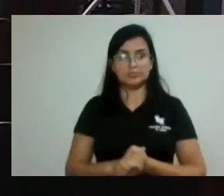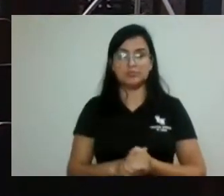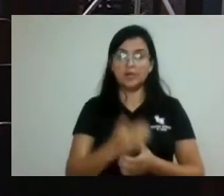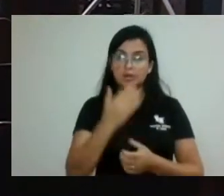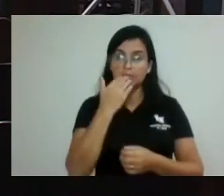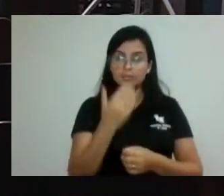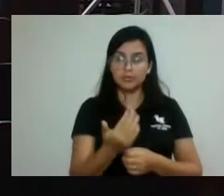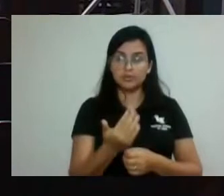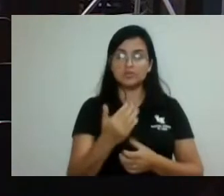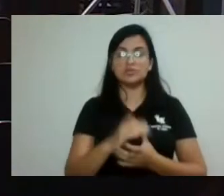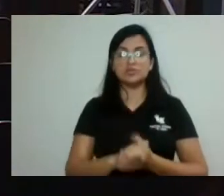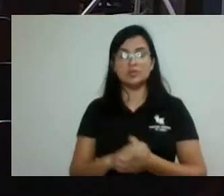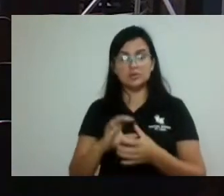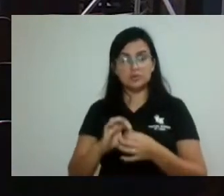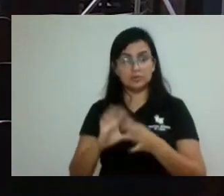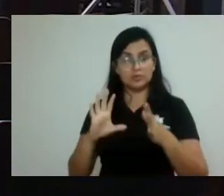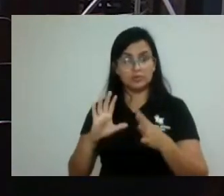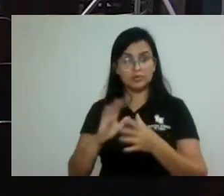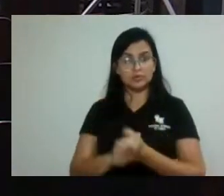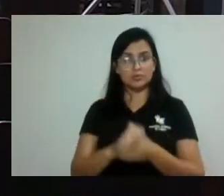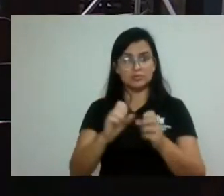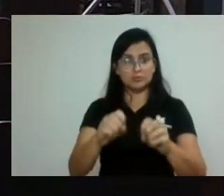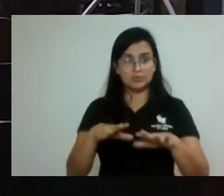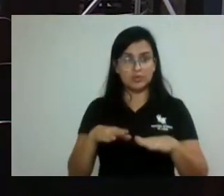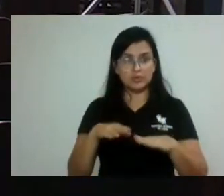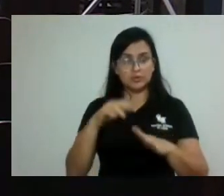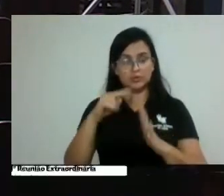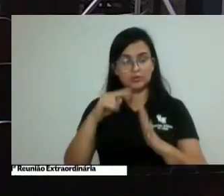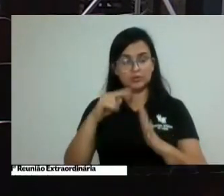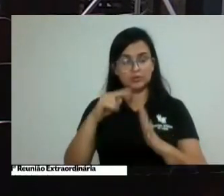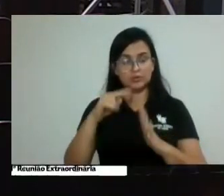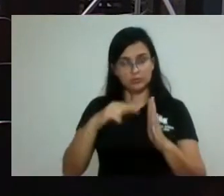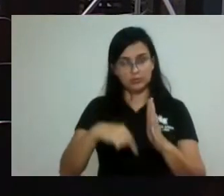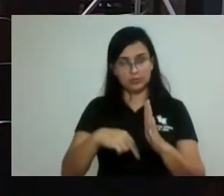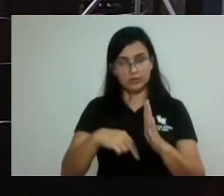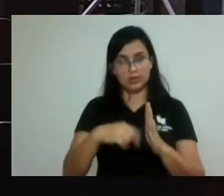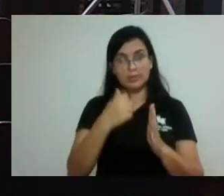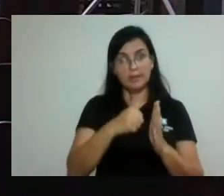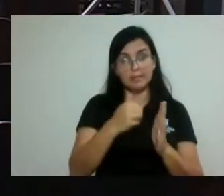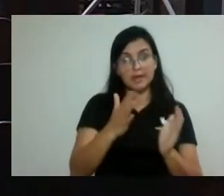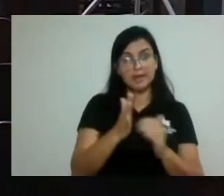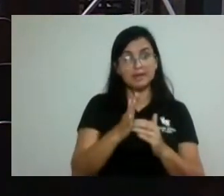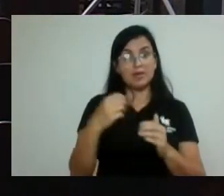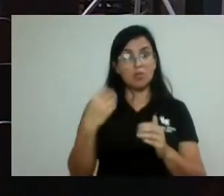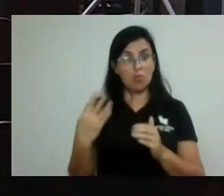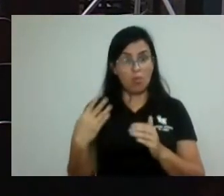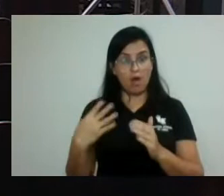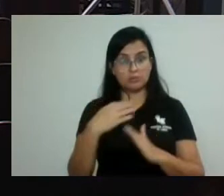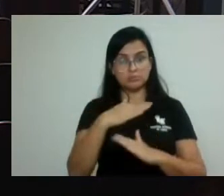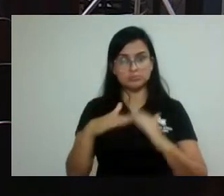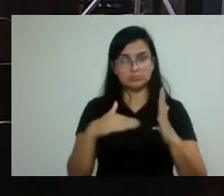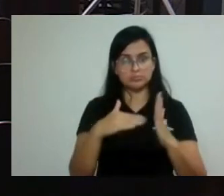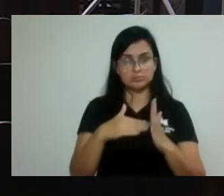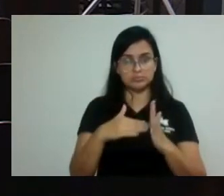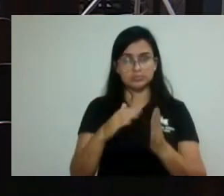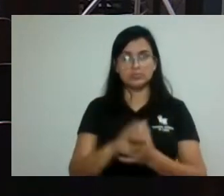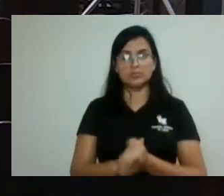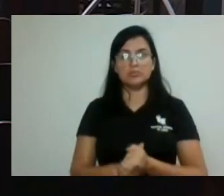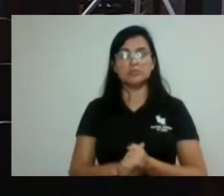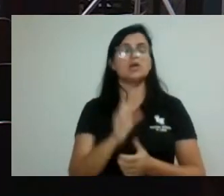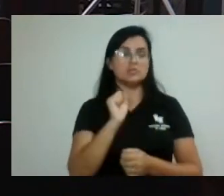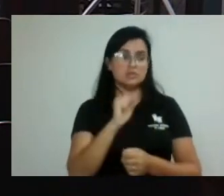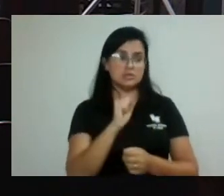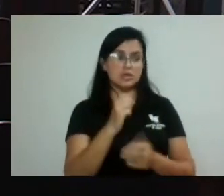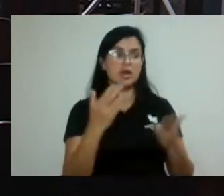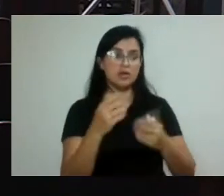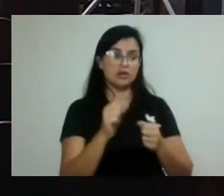autorização do plenário para fazer a leitura do primeiro até o quarto em Globato. Pronto, mas agora nós vamos fazer o primeiro, depois nós fazemos os